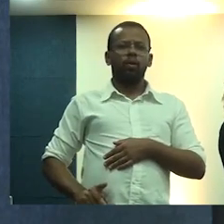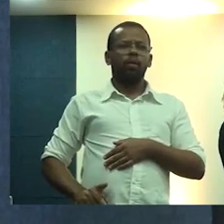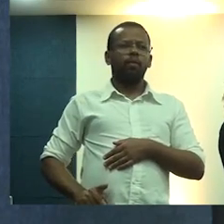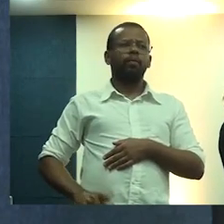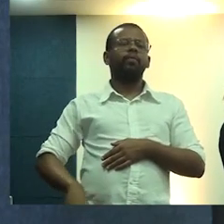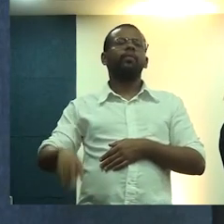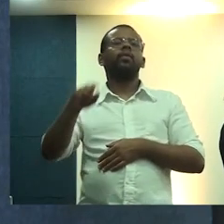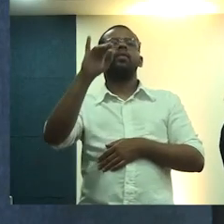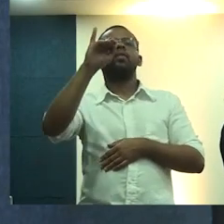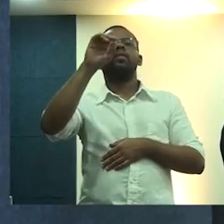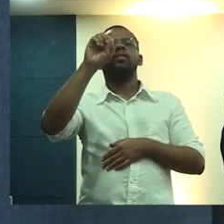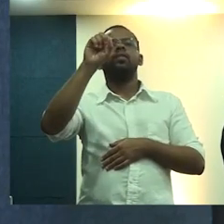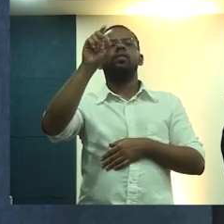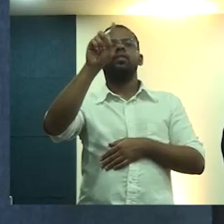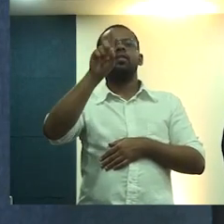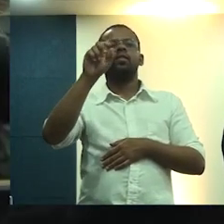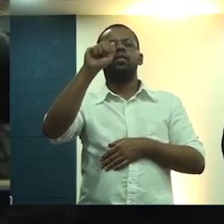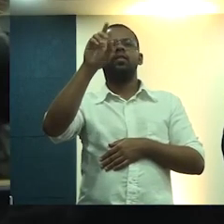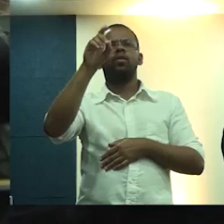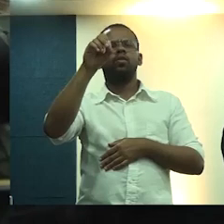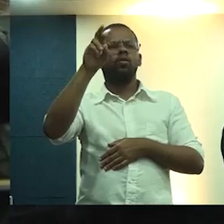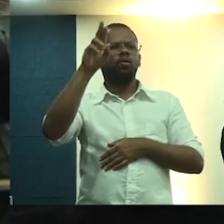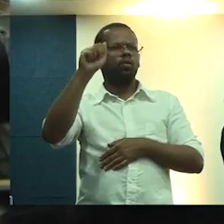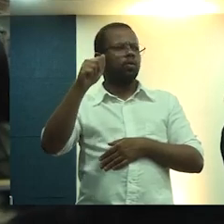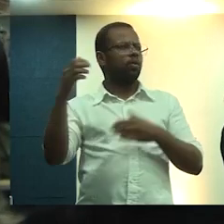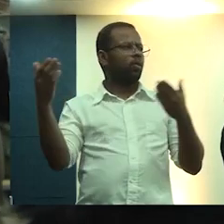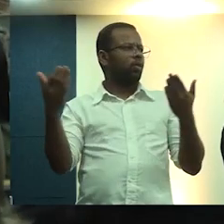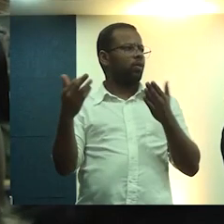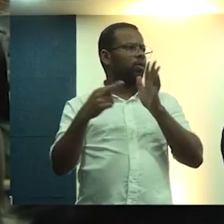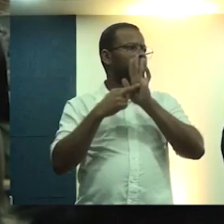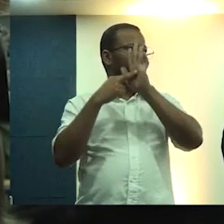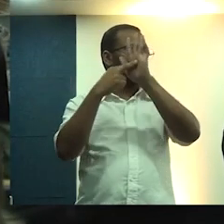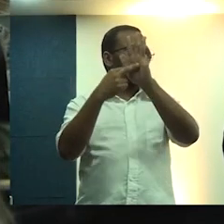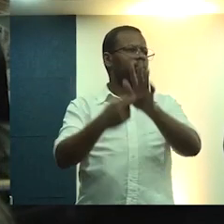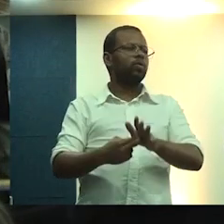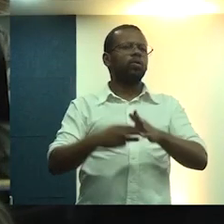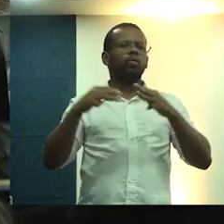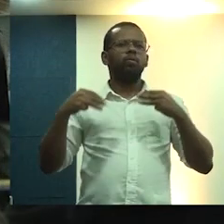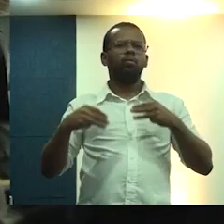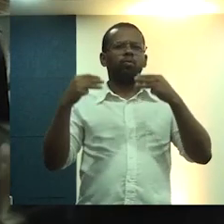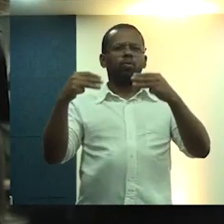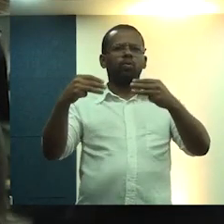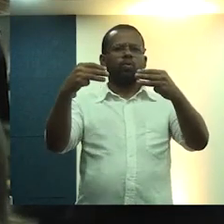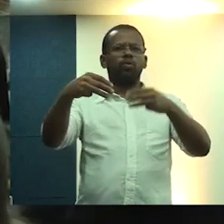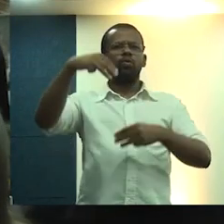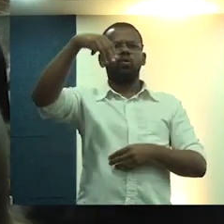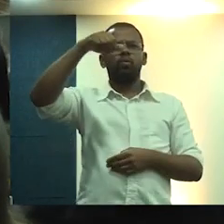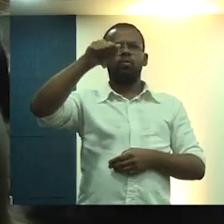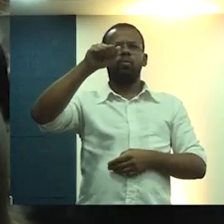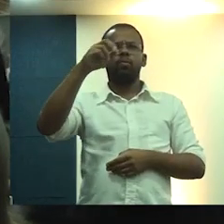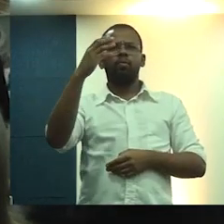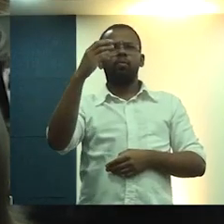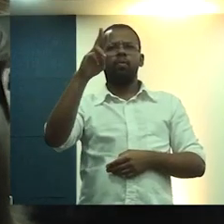senhora Isadora Gama Brito, neste ato representando o ministro Márcio Macedo.